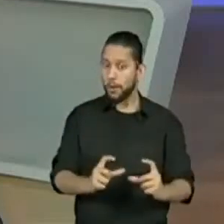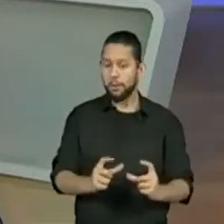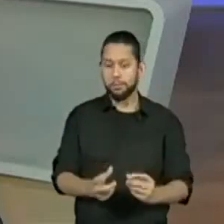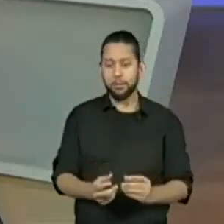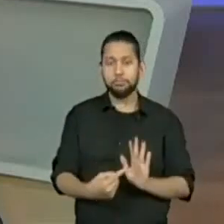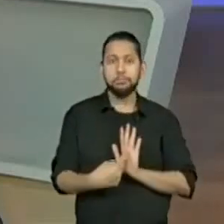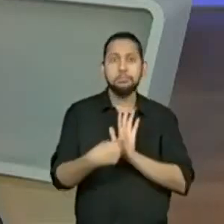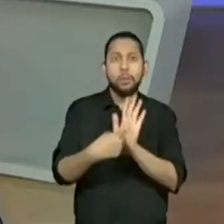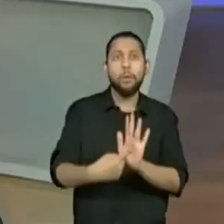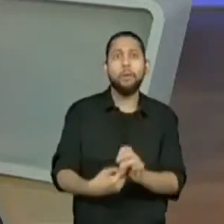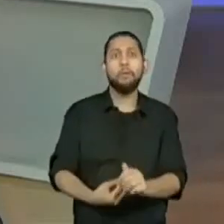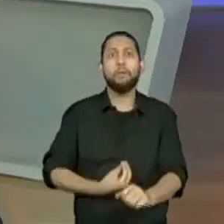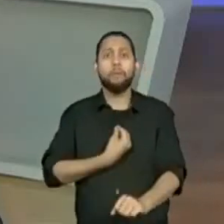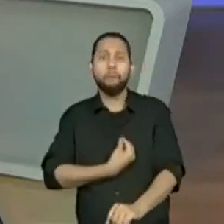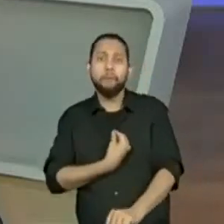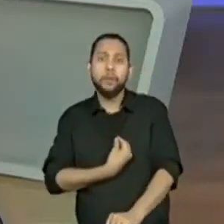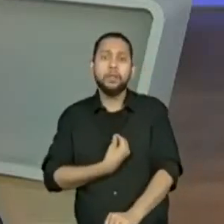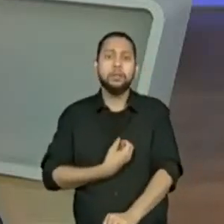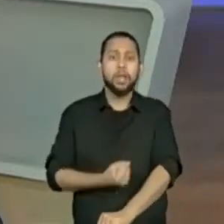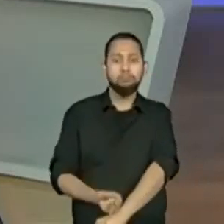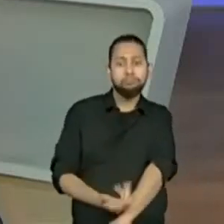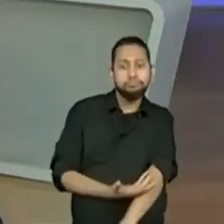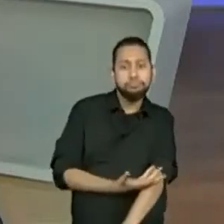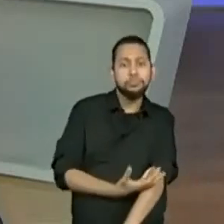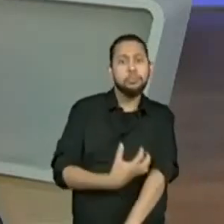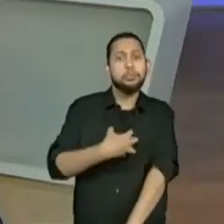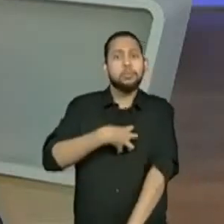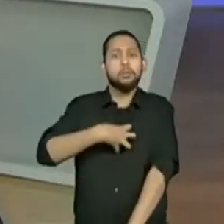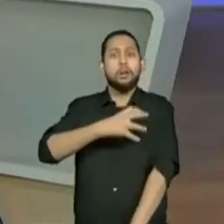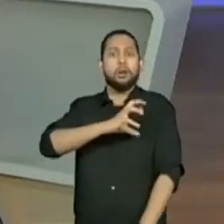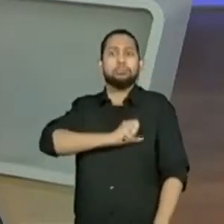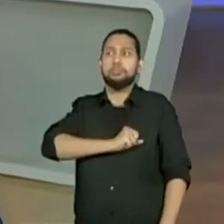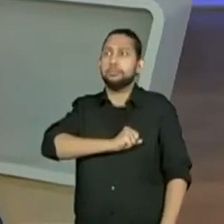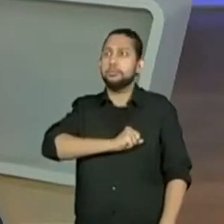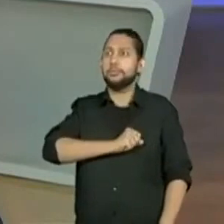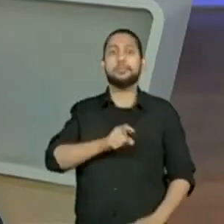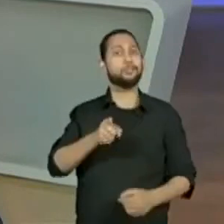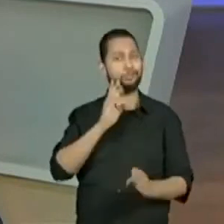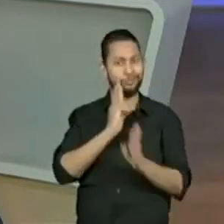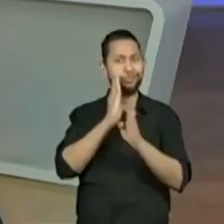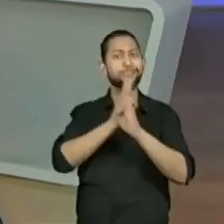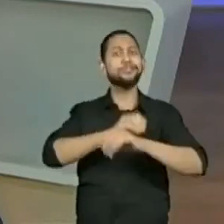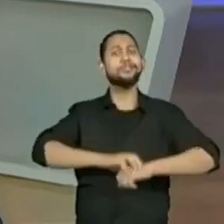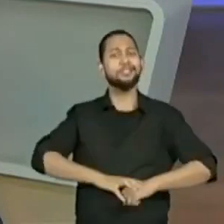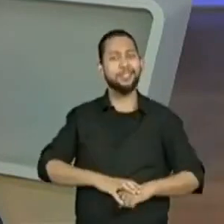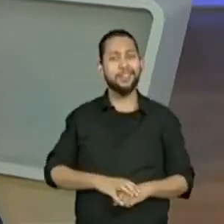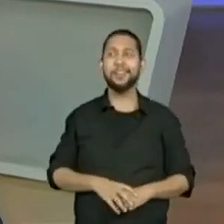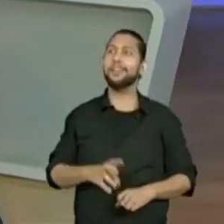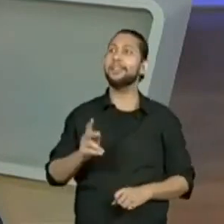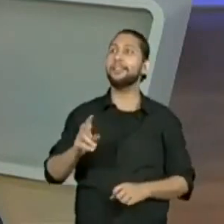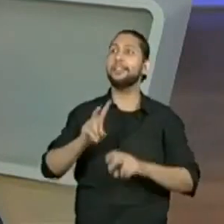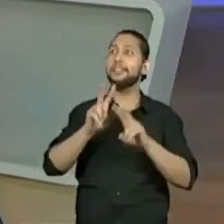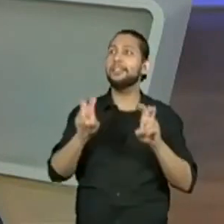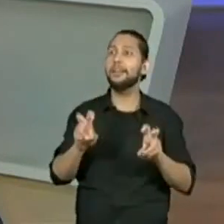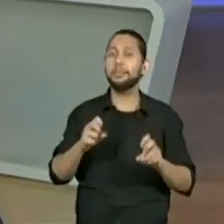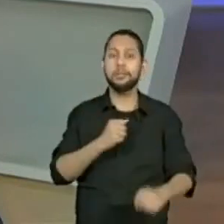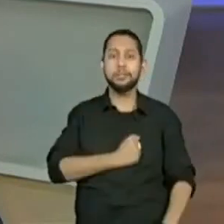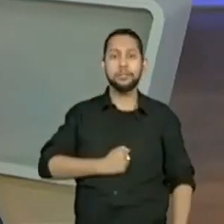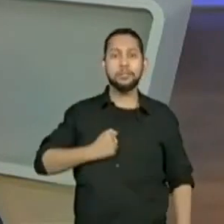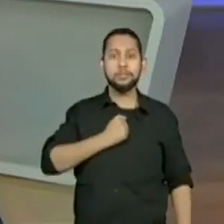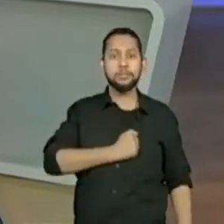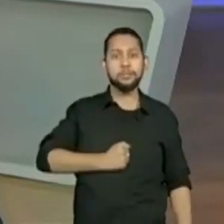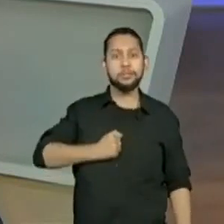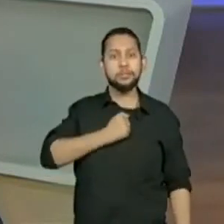vida, sobre amor, vida. Ah, tem professor já está adivinhando, tem professor, saudade. Eu vou deixar isso